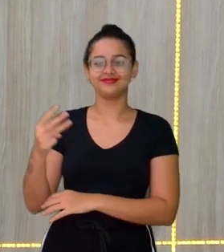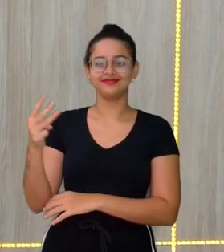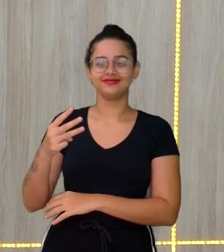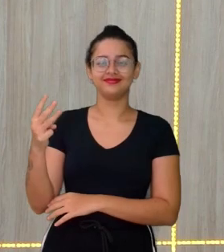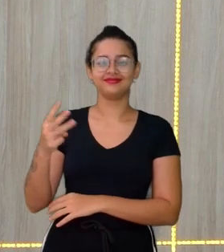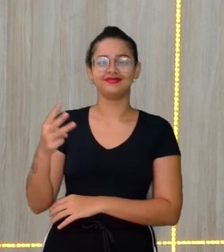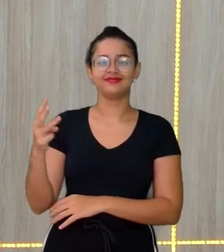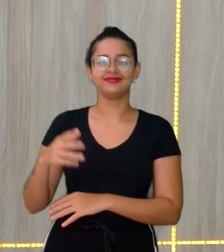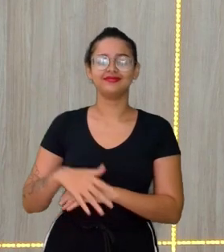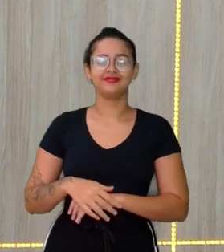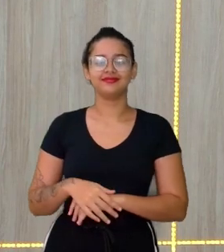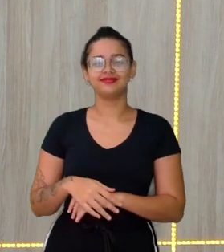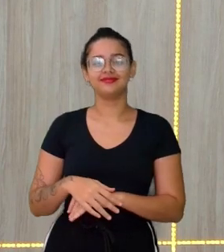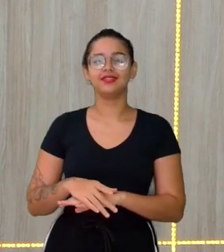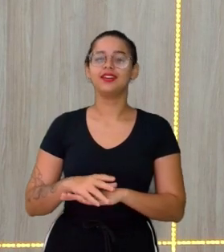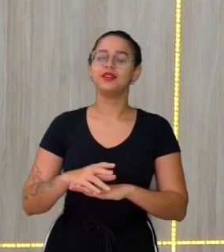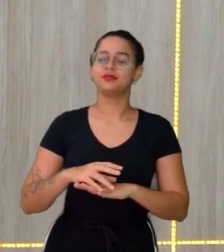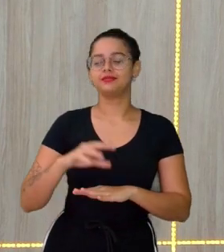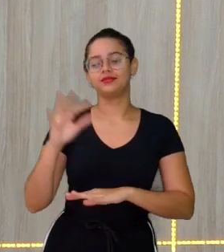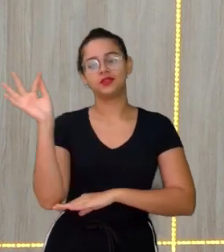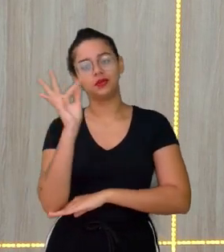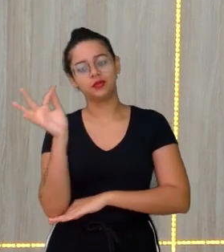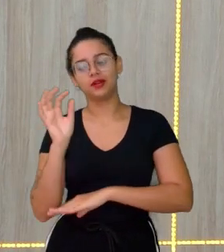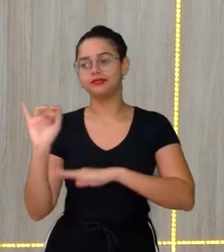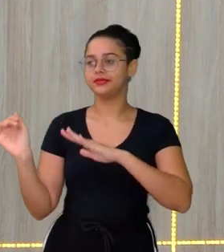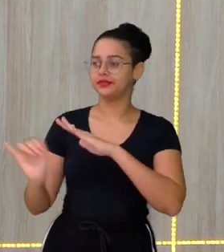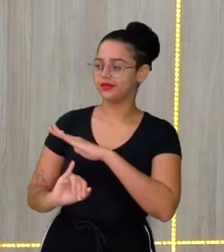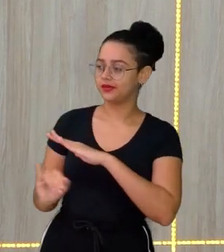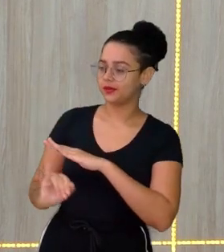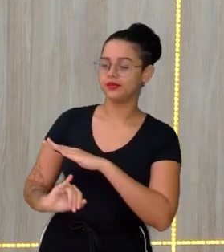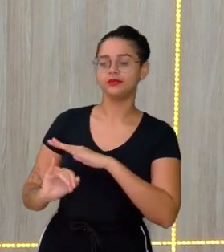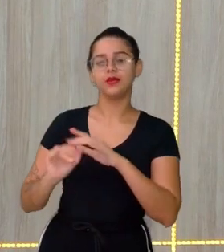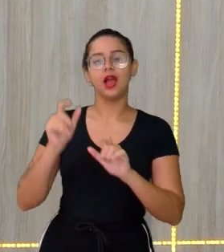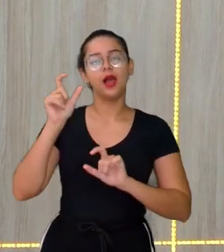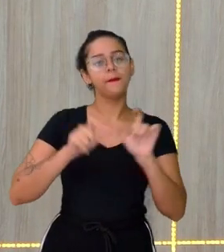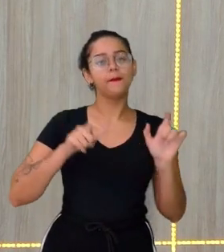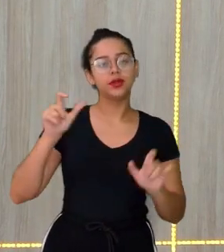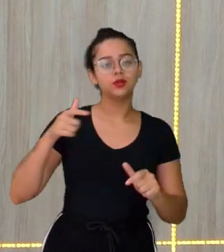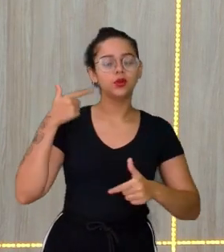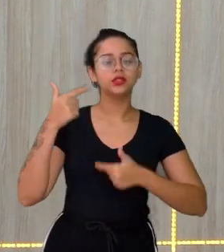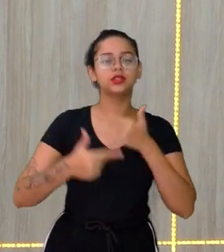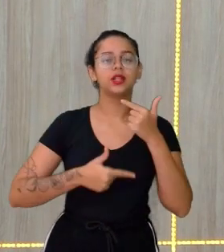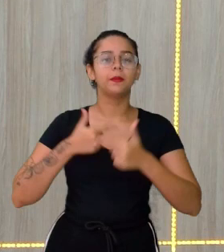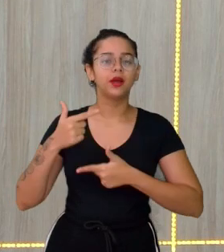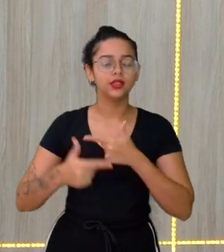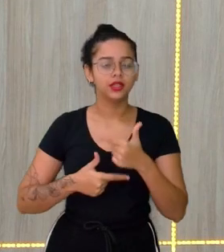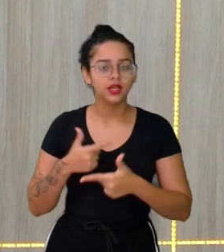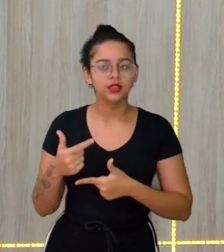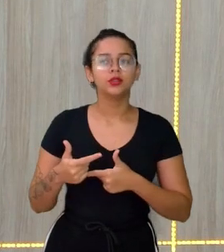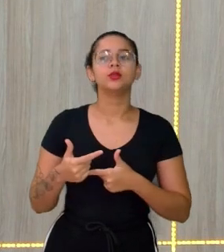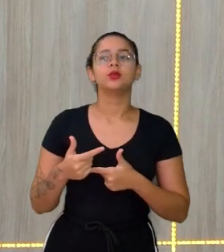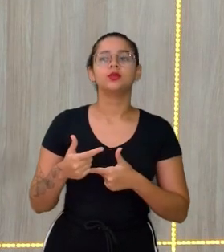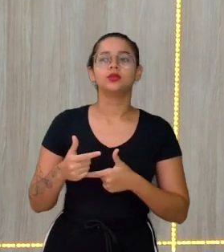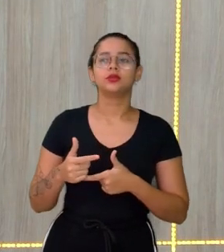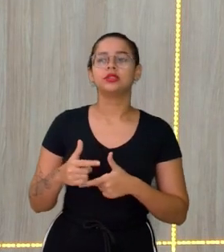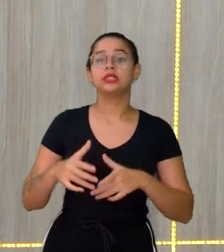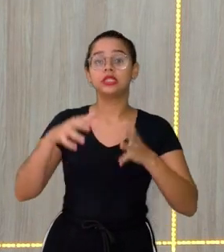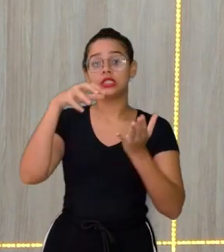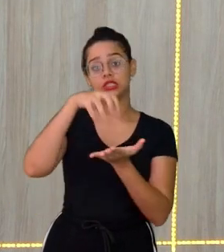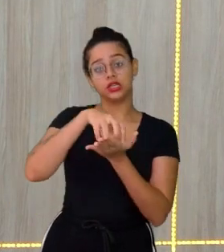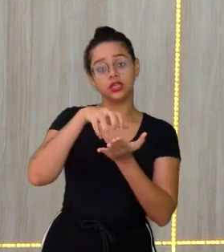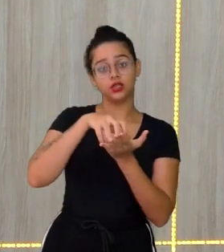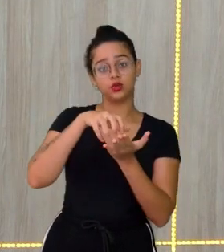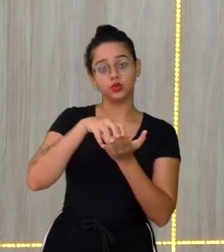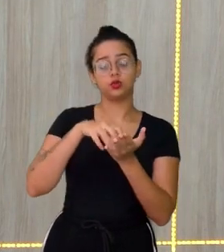economia Tanto lá no informal Como formal As pessoas Que estão ali Trabalhando Nesses centros